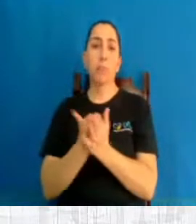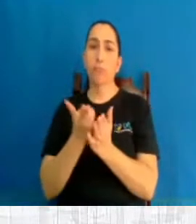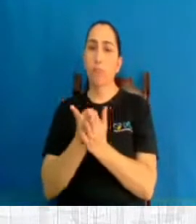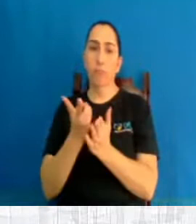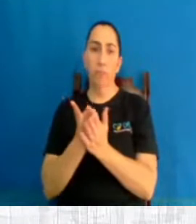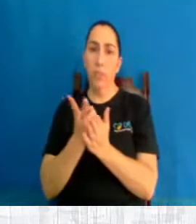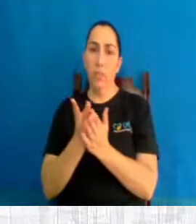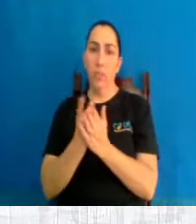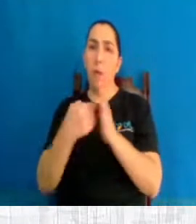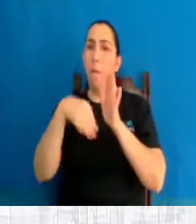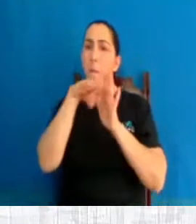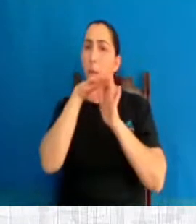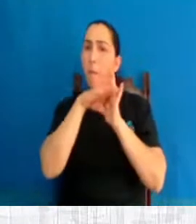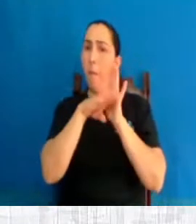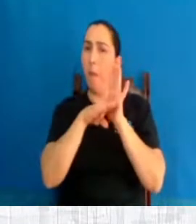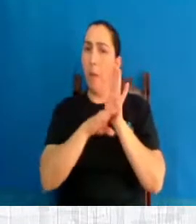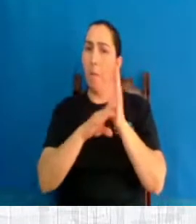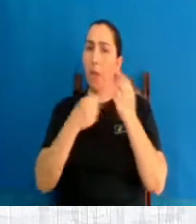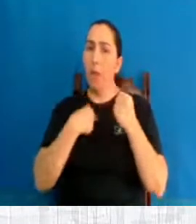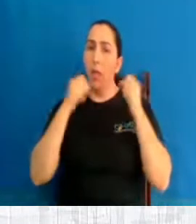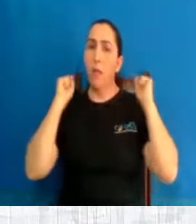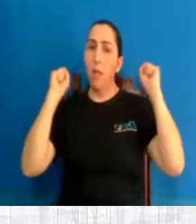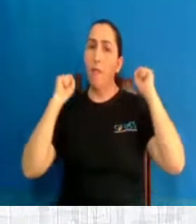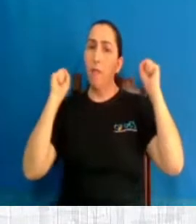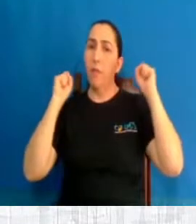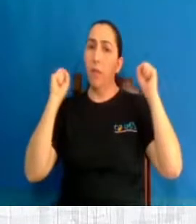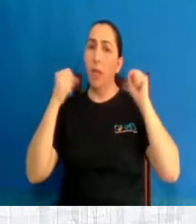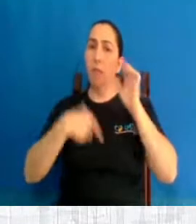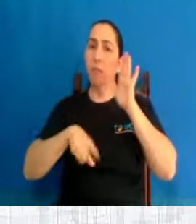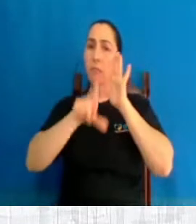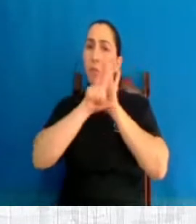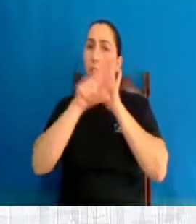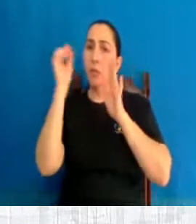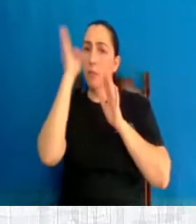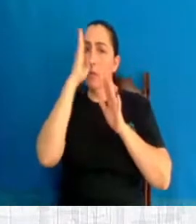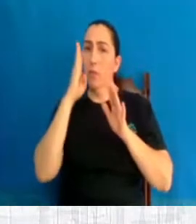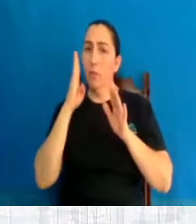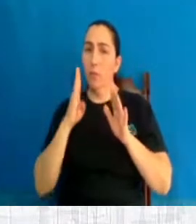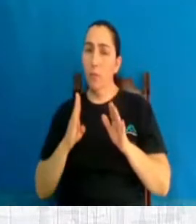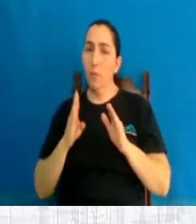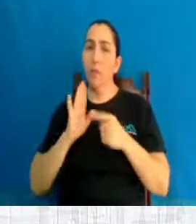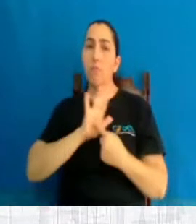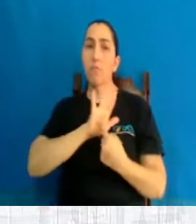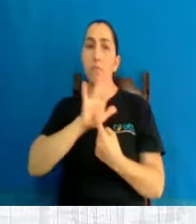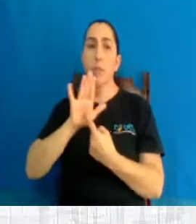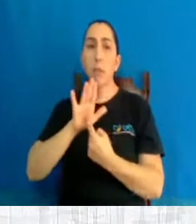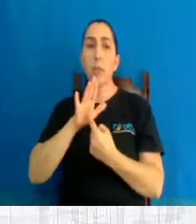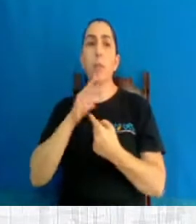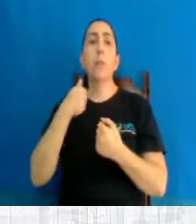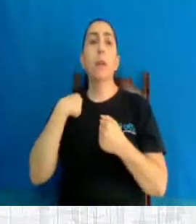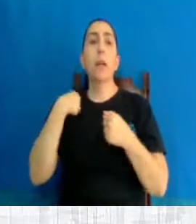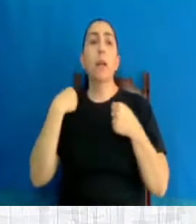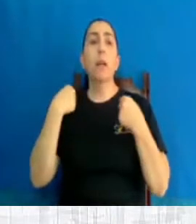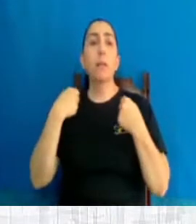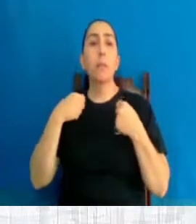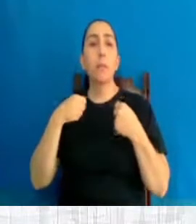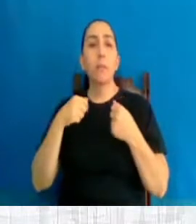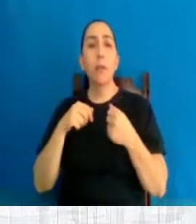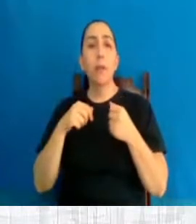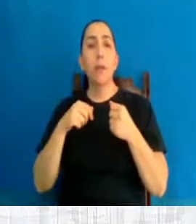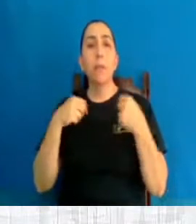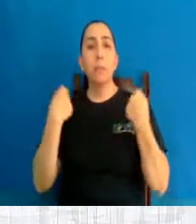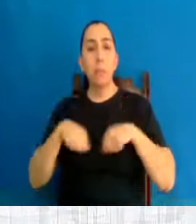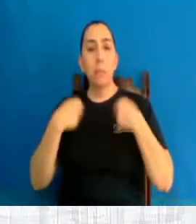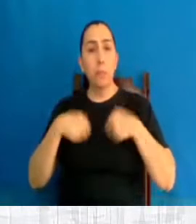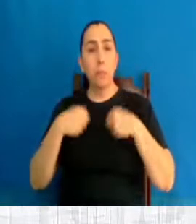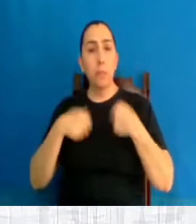Não tá na pauta agora, não. Defendeu que a legislação brasileira é adequada, ponderada e proporcional e já prevê diversas excludências de punibilidade, inclusive nos